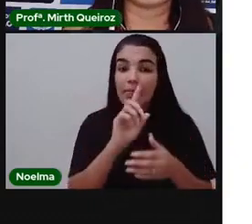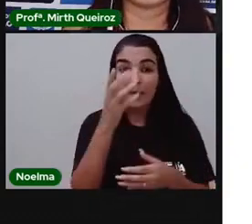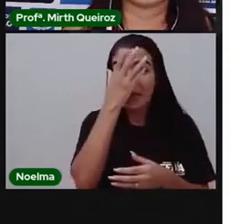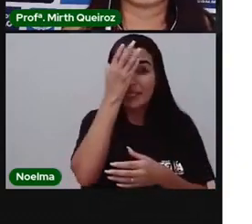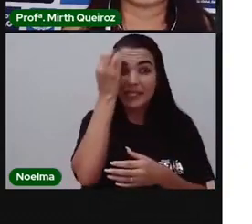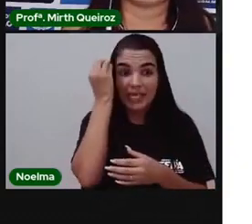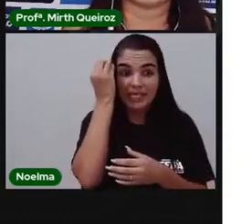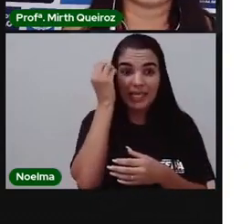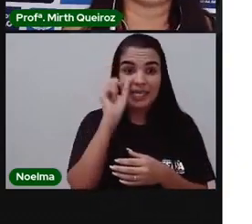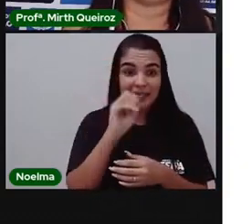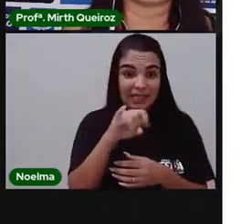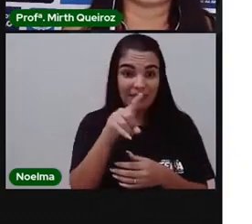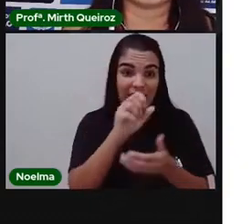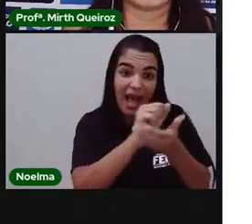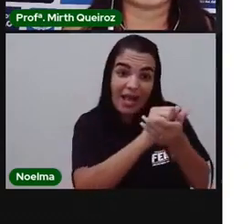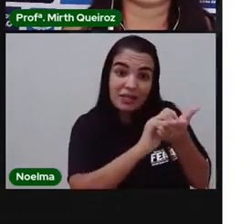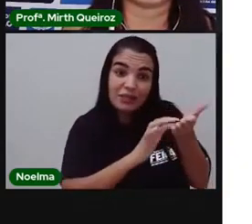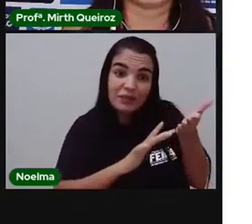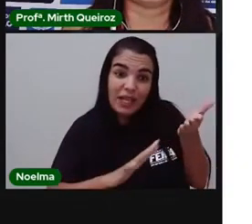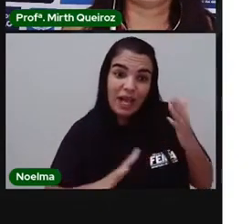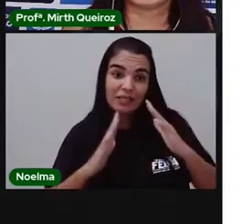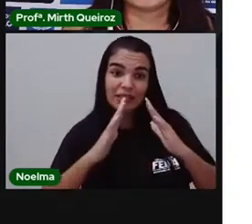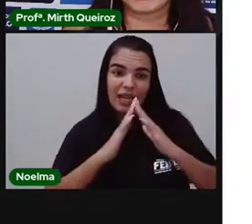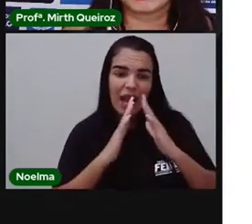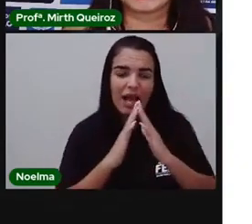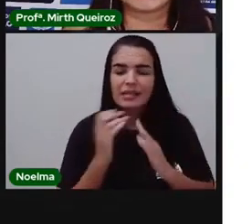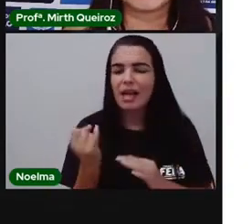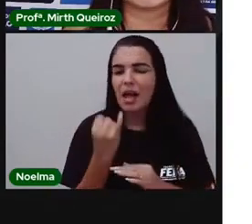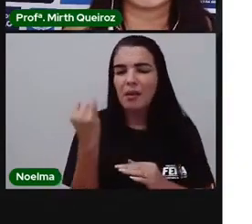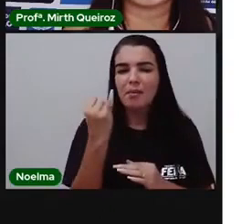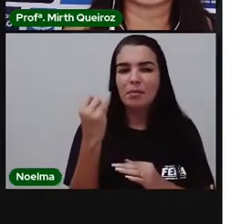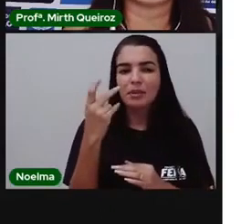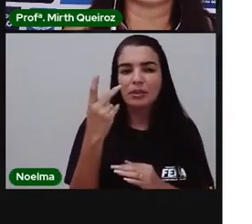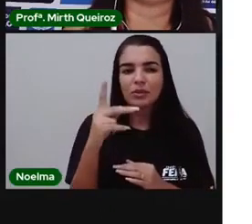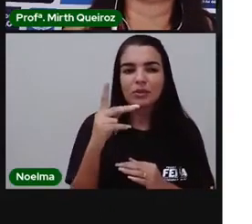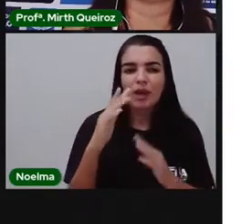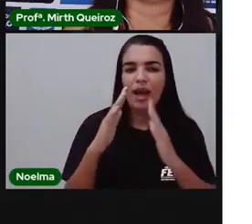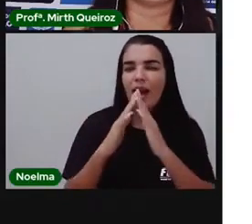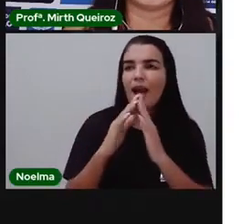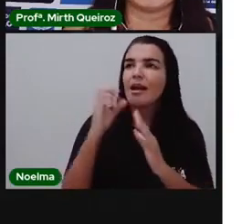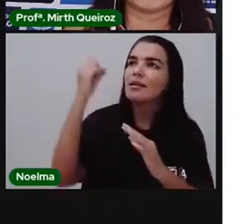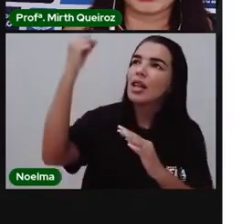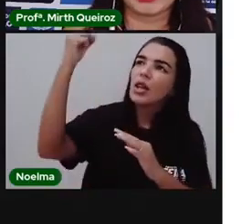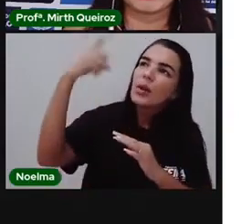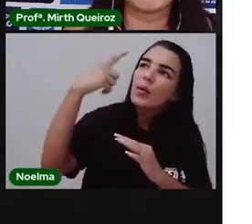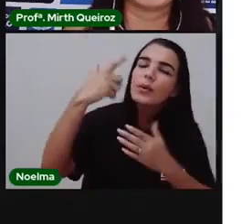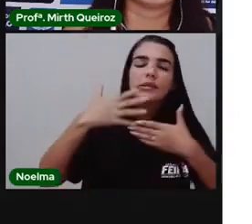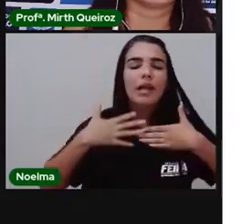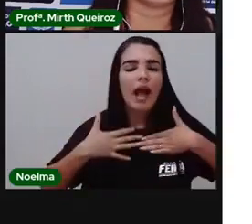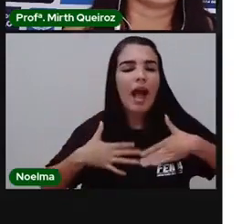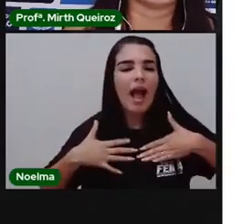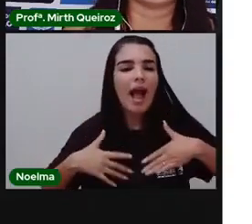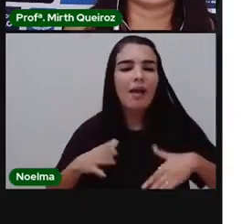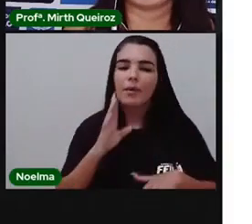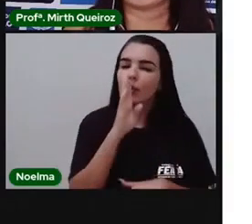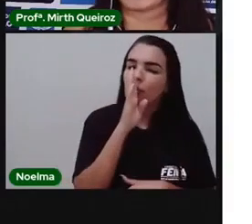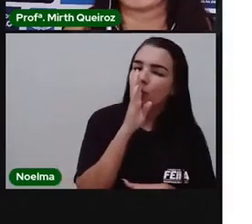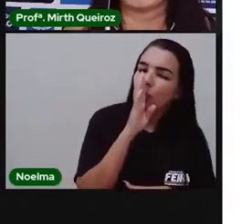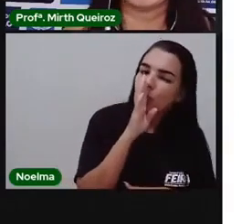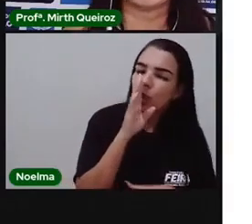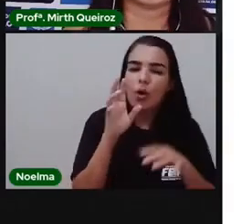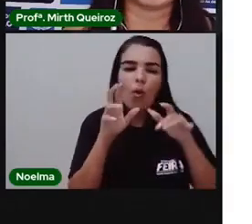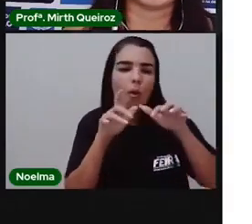esqueçam que quando vocês estiverem realizando a atividade, é muito importante que vocês estejam em um ambiente tranquilo, tá? Que seja pelo